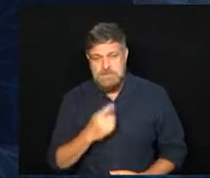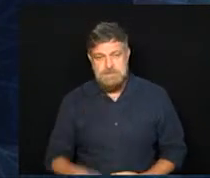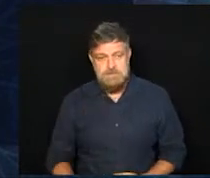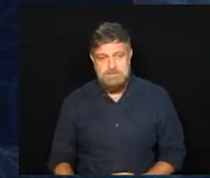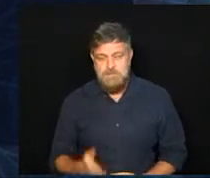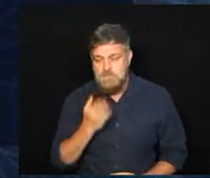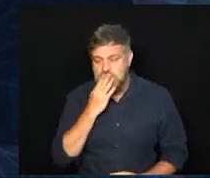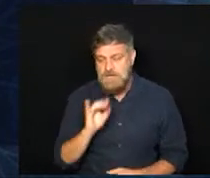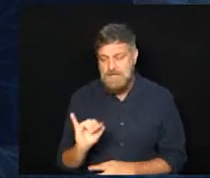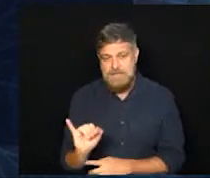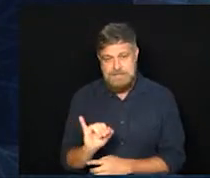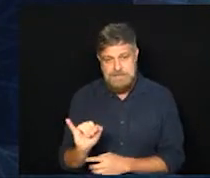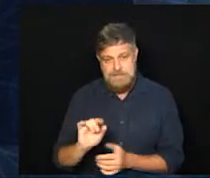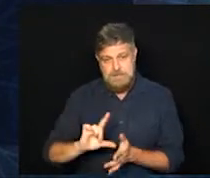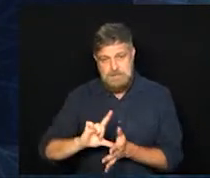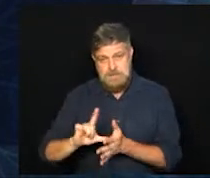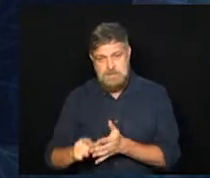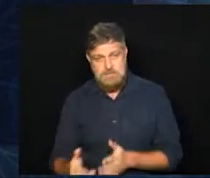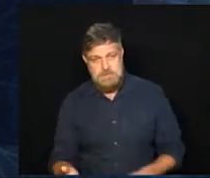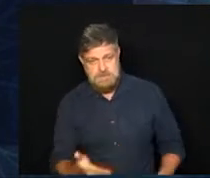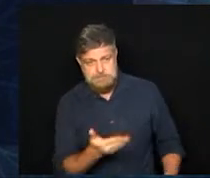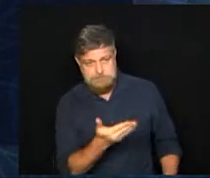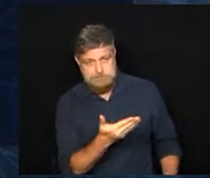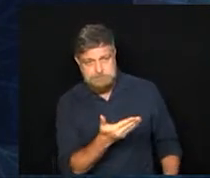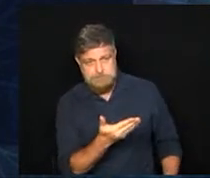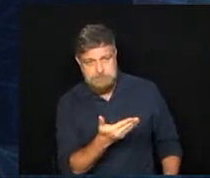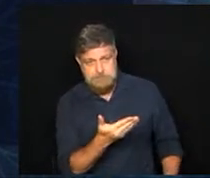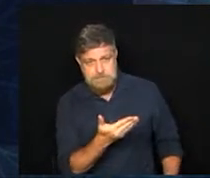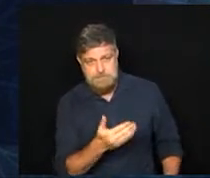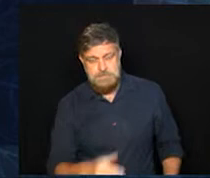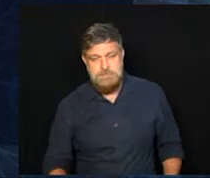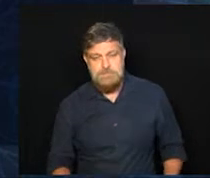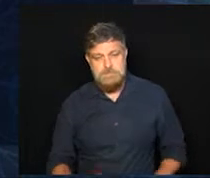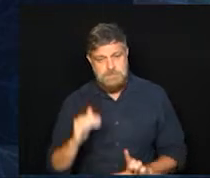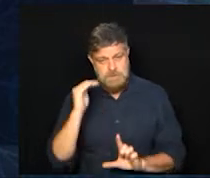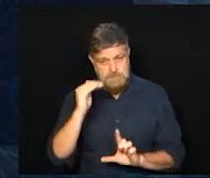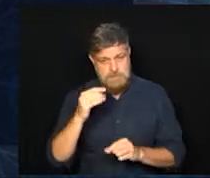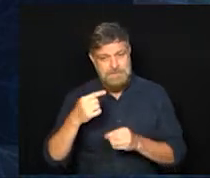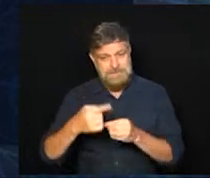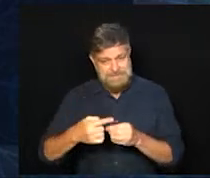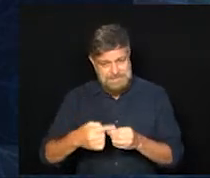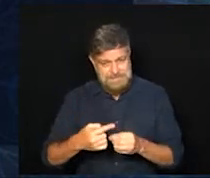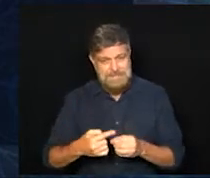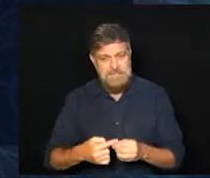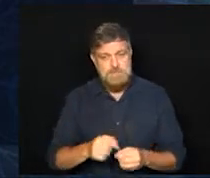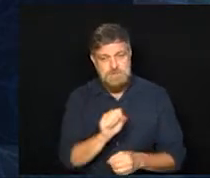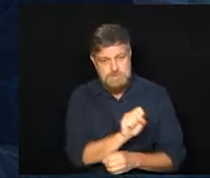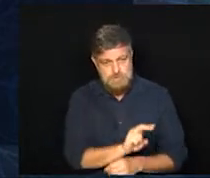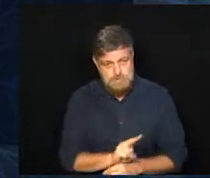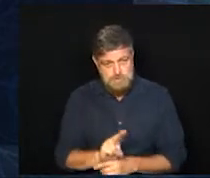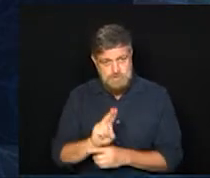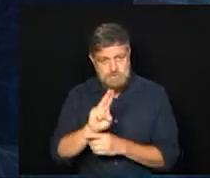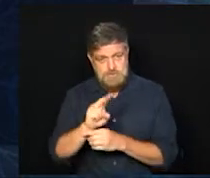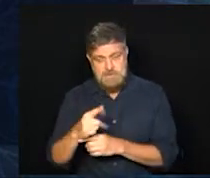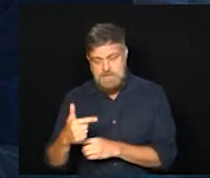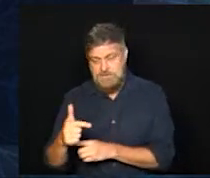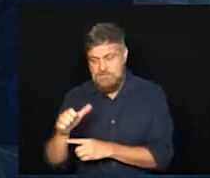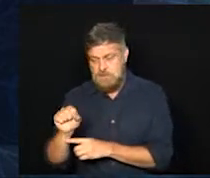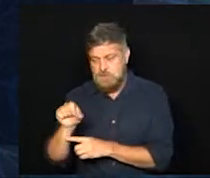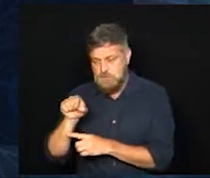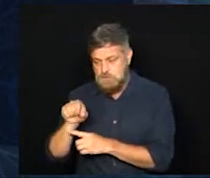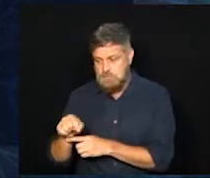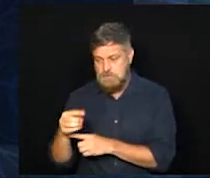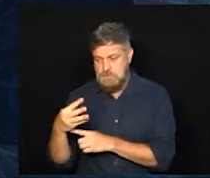Dayatuba tem 29.613 casos da doença, Sumaré 28.428,